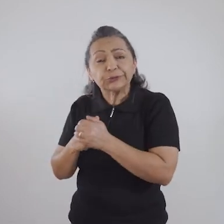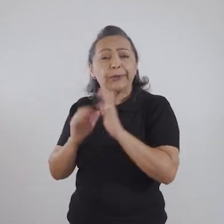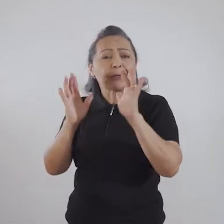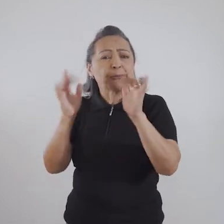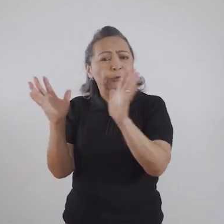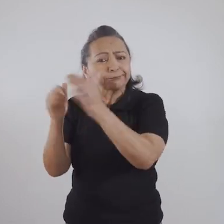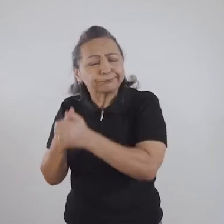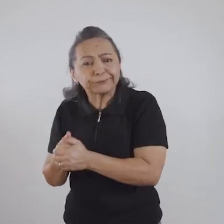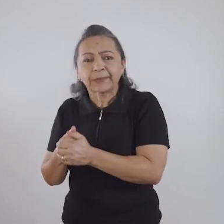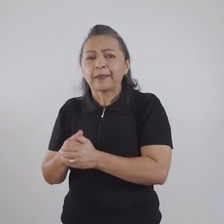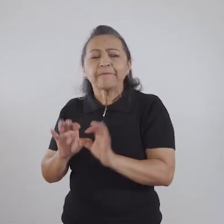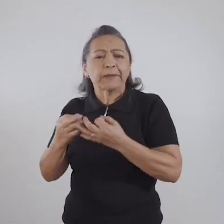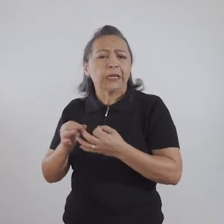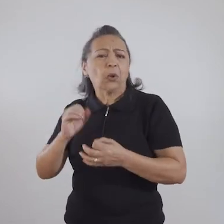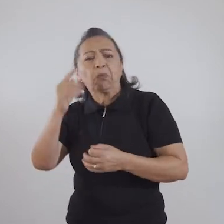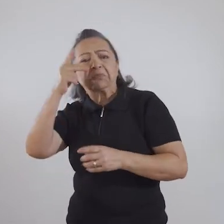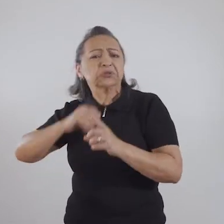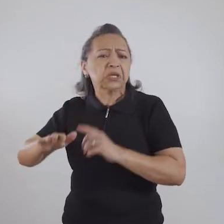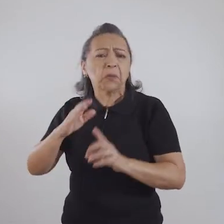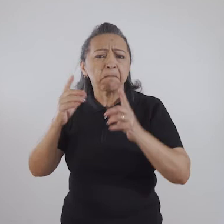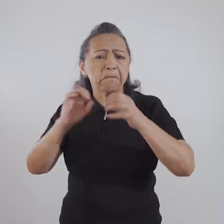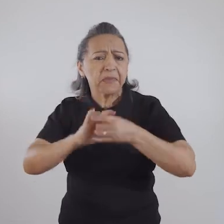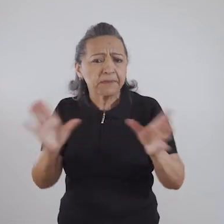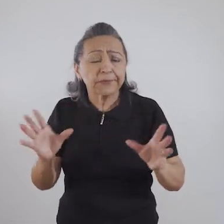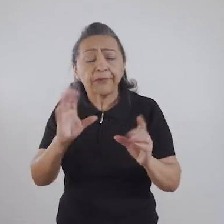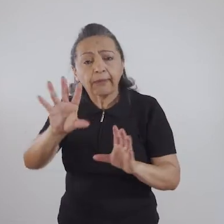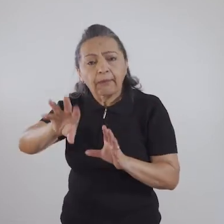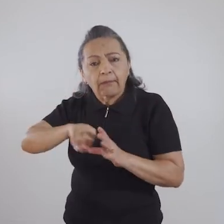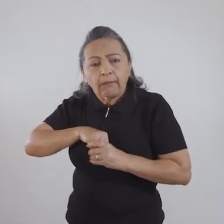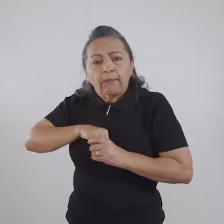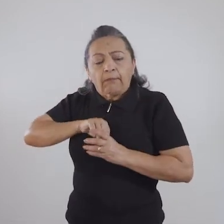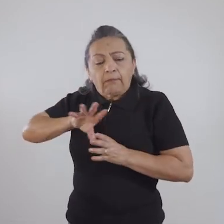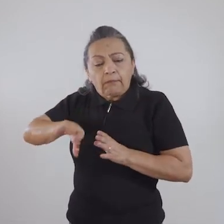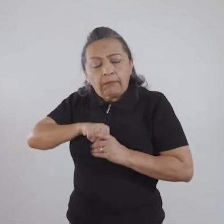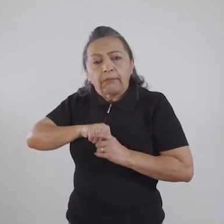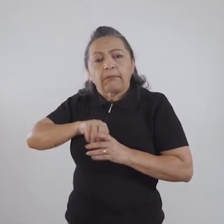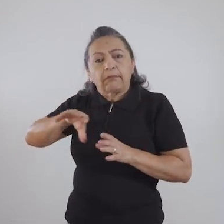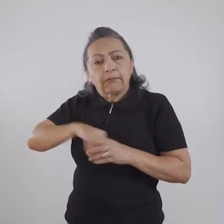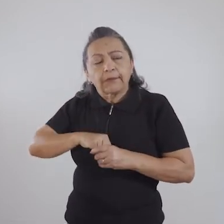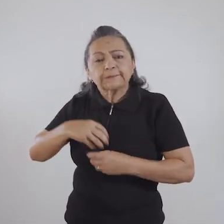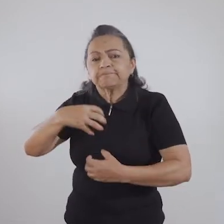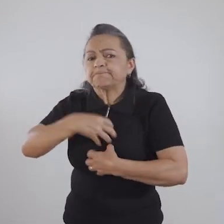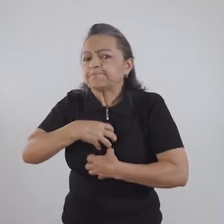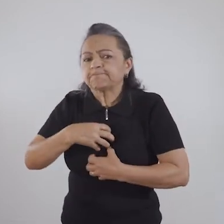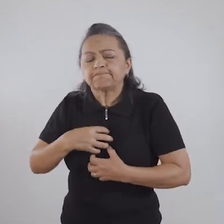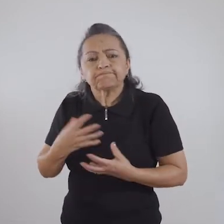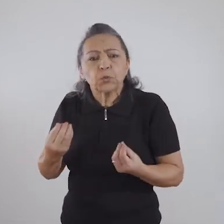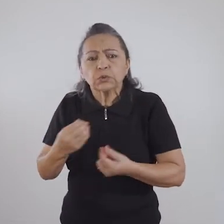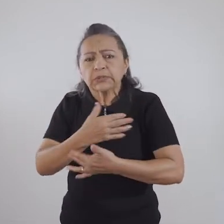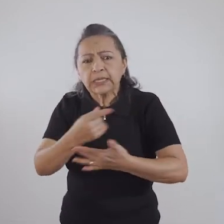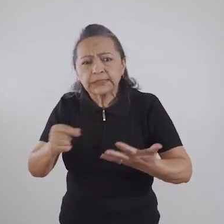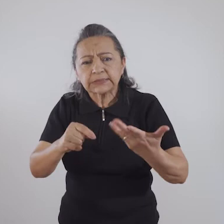dos relacionamentos escondidos, dos namoros, enfim, que não eram permitidos. E isso vai também introjetando